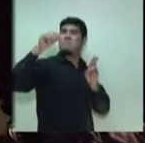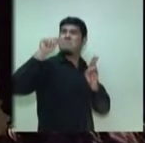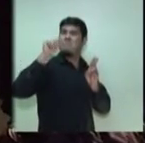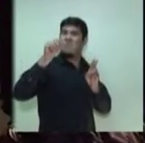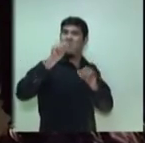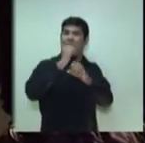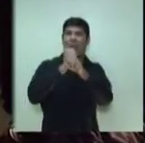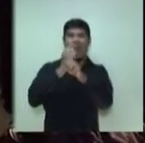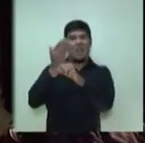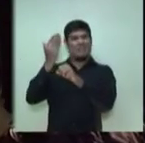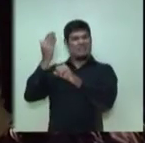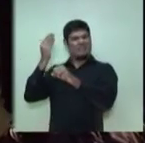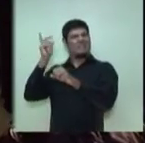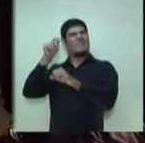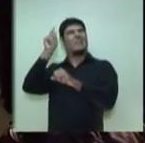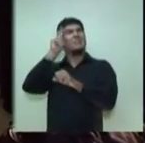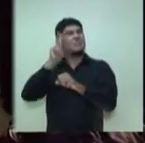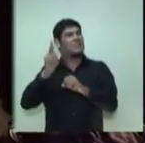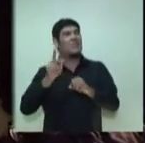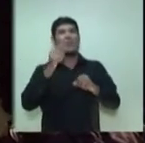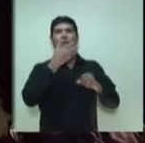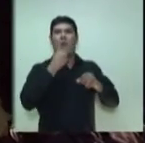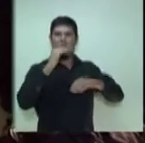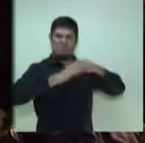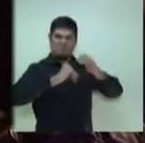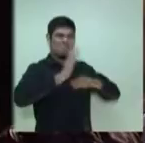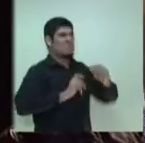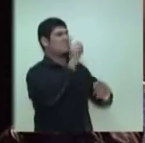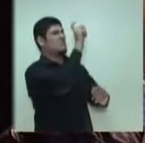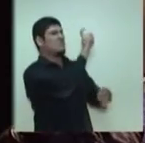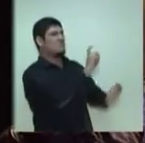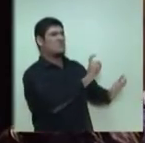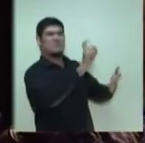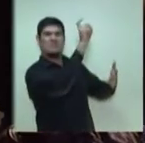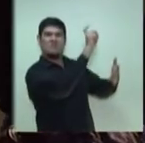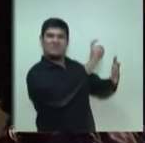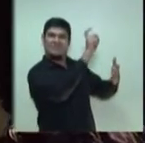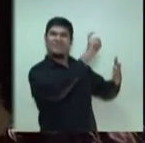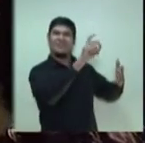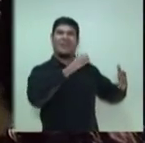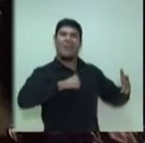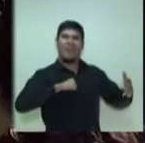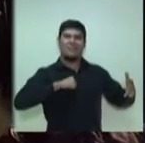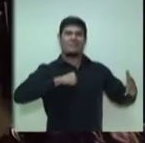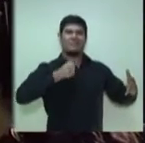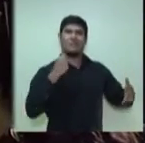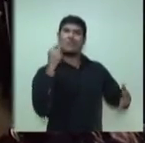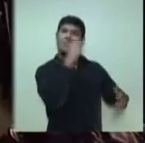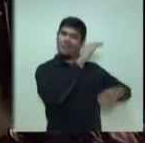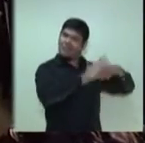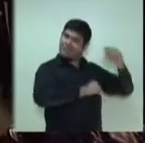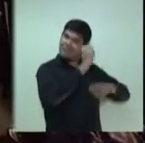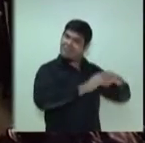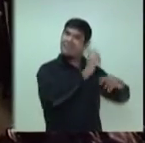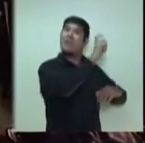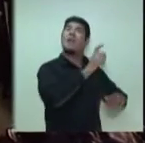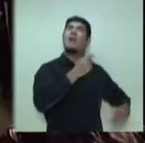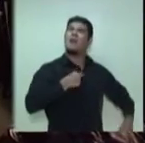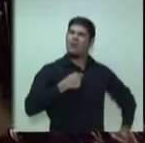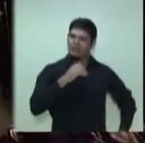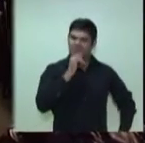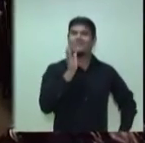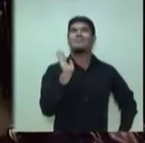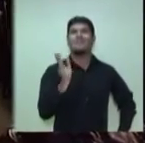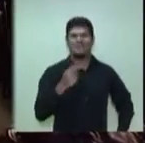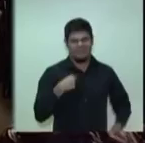uma responsabilidade muito grande. Então, estamos trabalhando com eles. Os pichadores respeitam os grafiteiros e vice-versa. Esse é um exemplo bem claro.